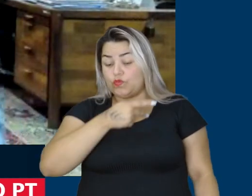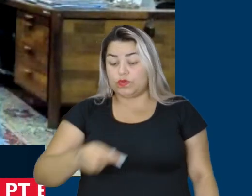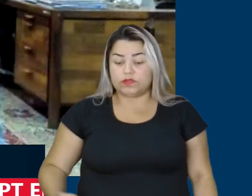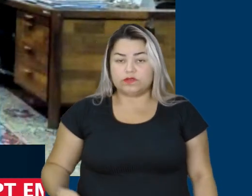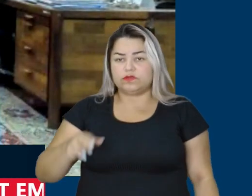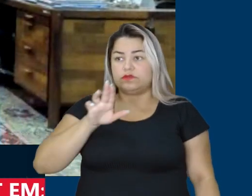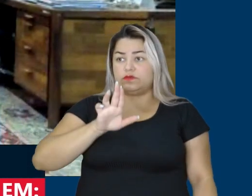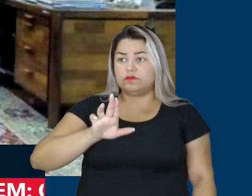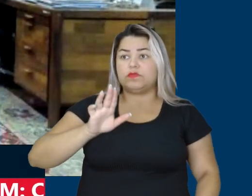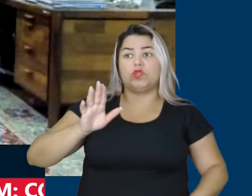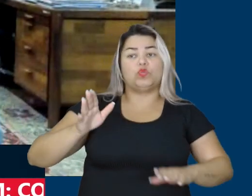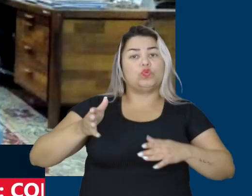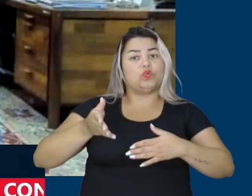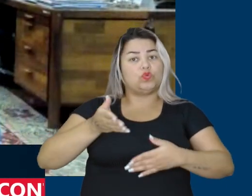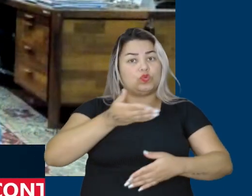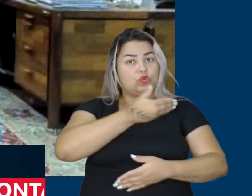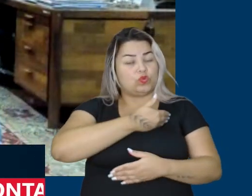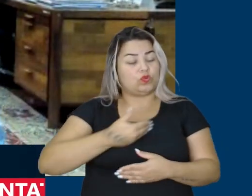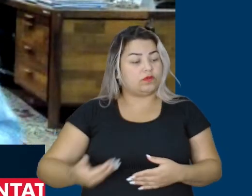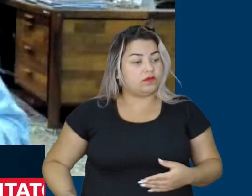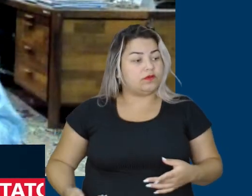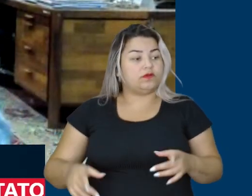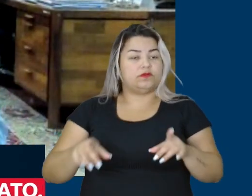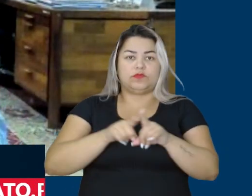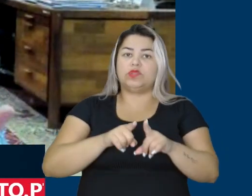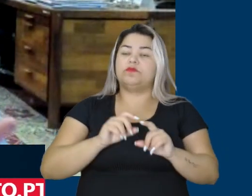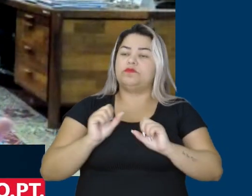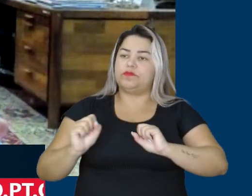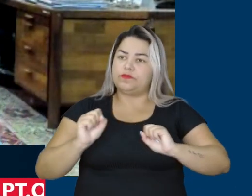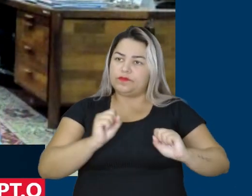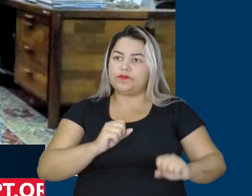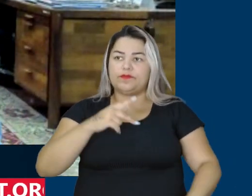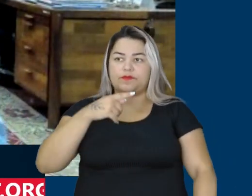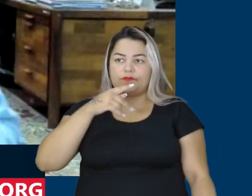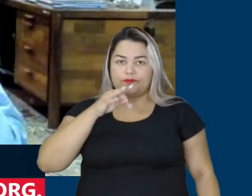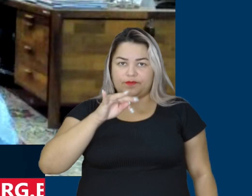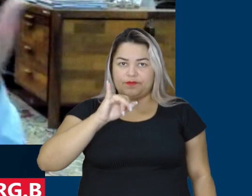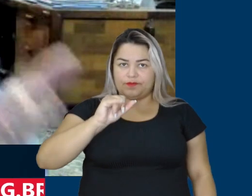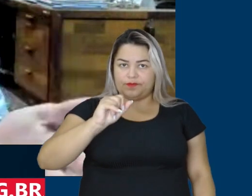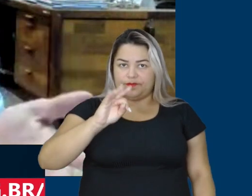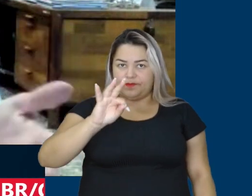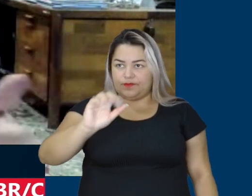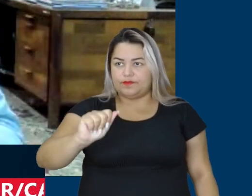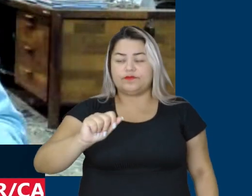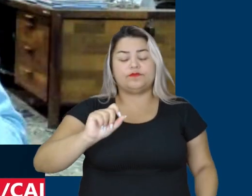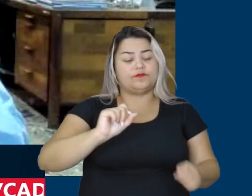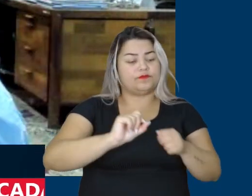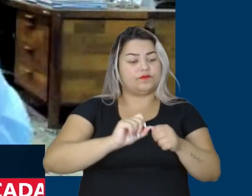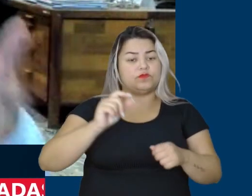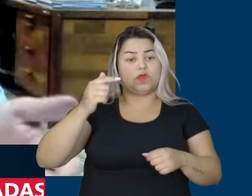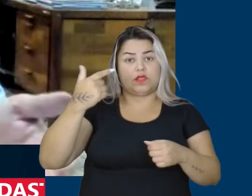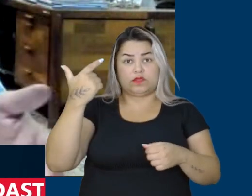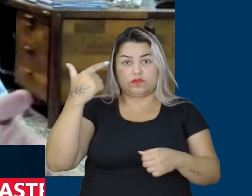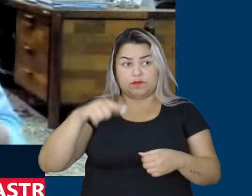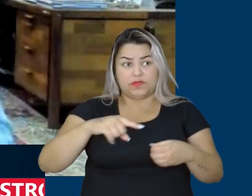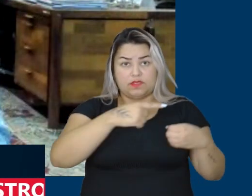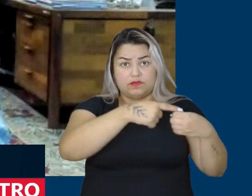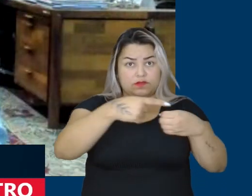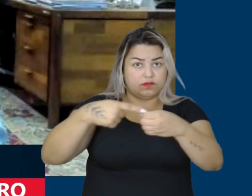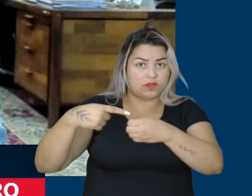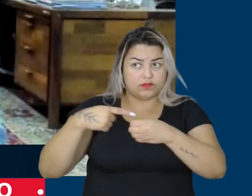seu jeito de governar, podíamos até dizer que é o jeito petista de governar, porque ele reproduz isso nas cidades em Governamos,